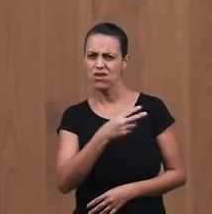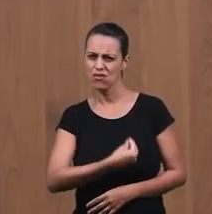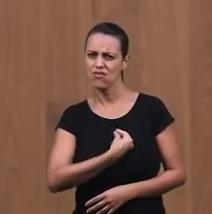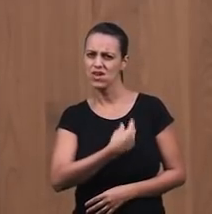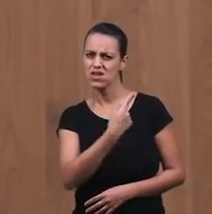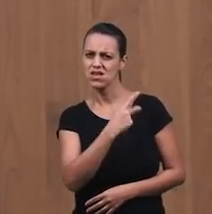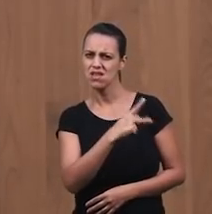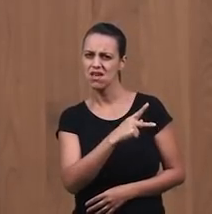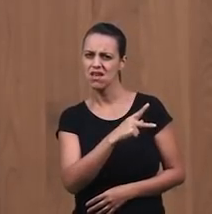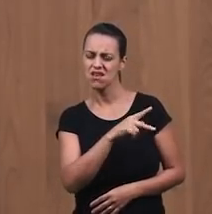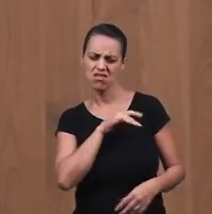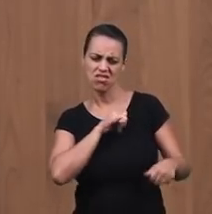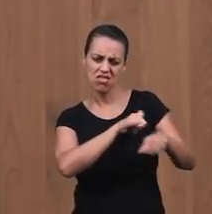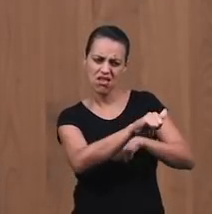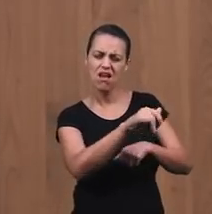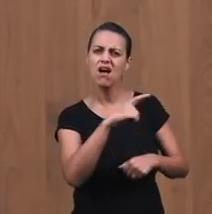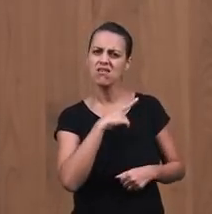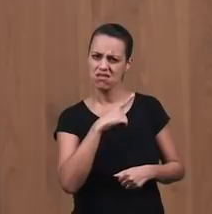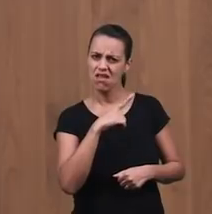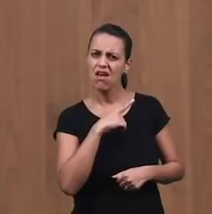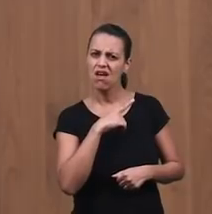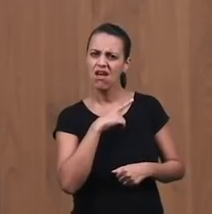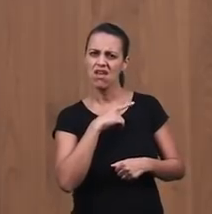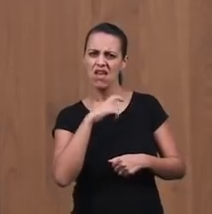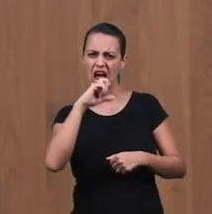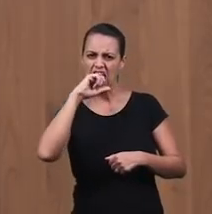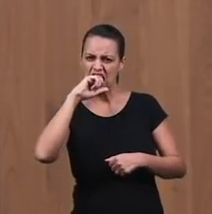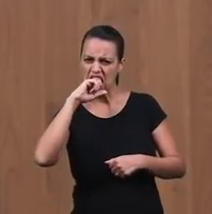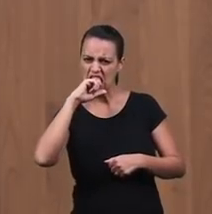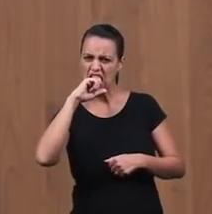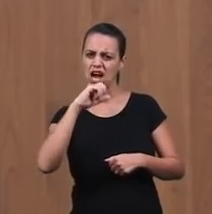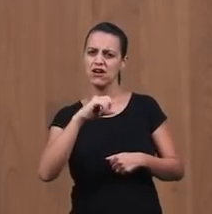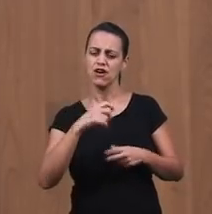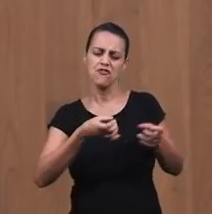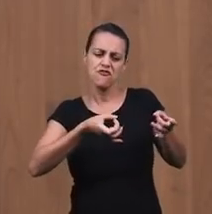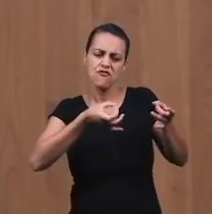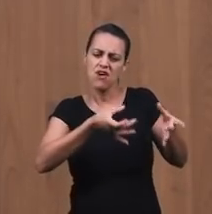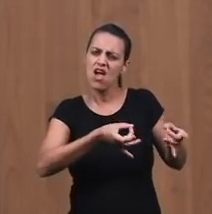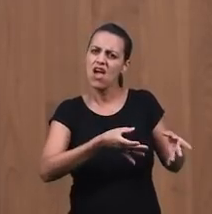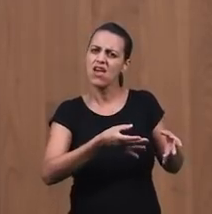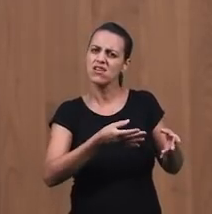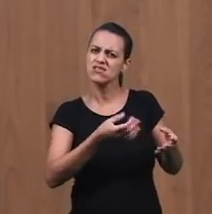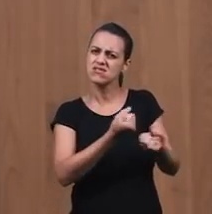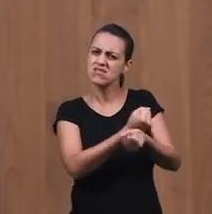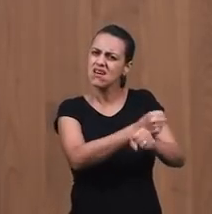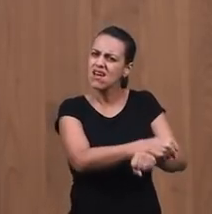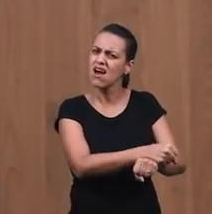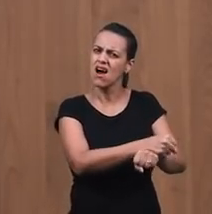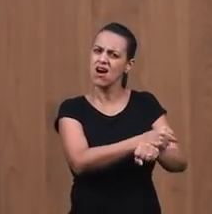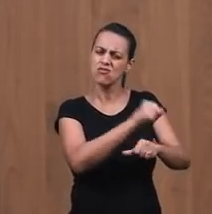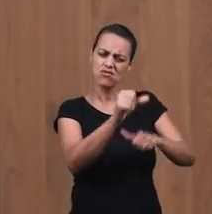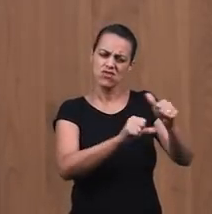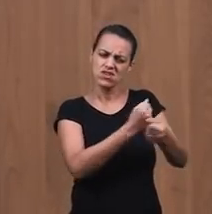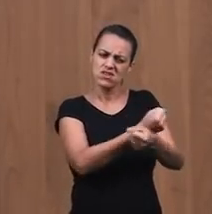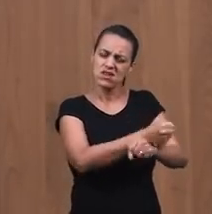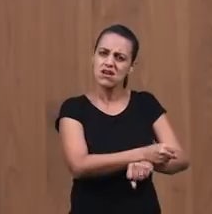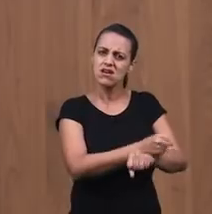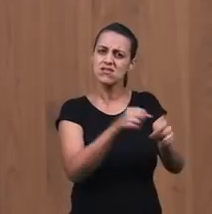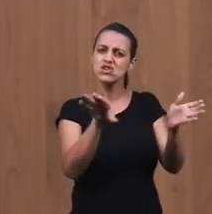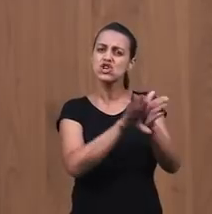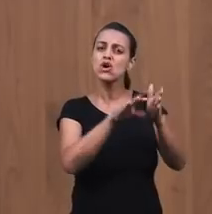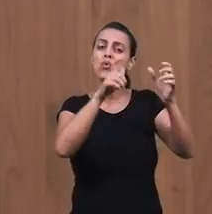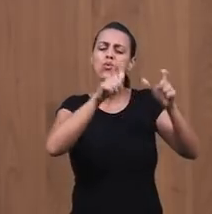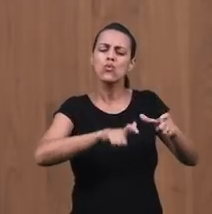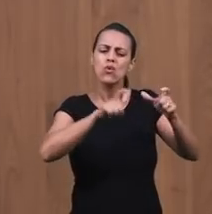traído por seus irmãos Foi invejado Foi vendido como escravo Chegou ali na terra do Egito Num lugar